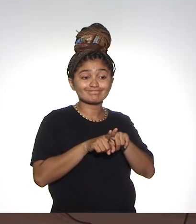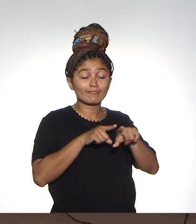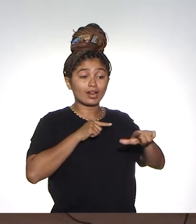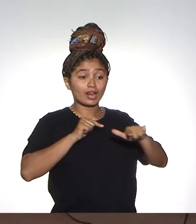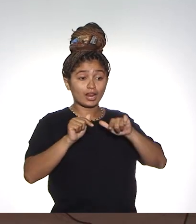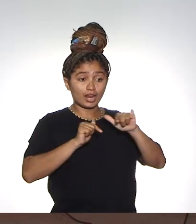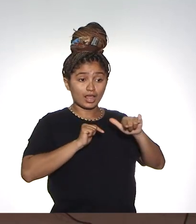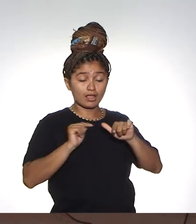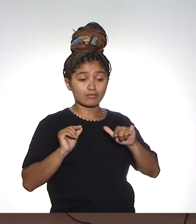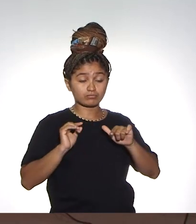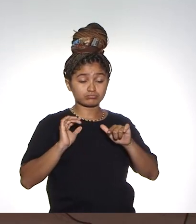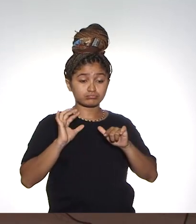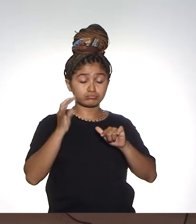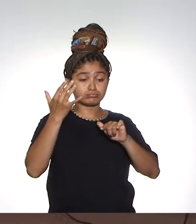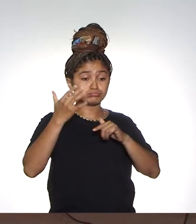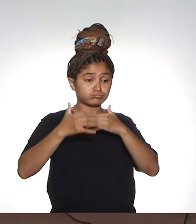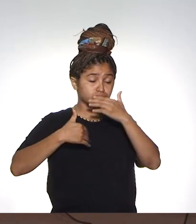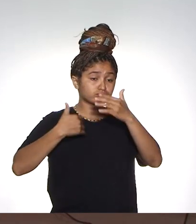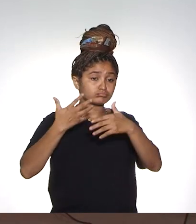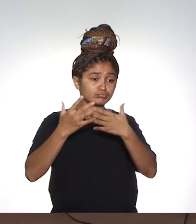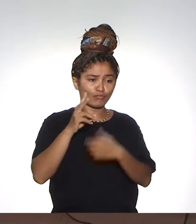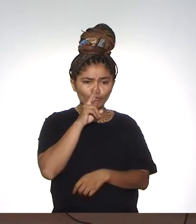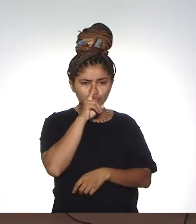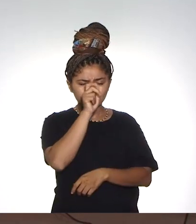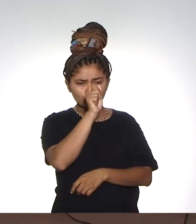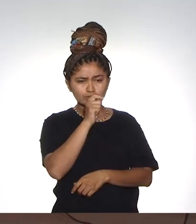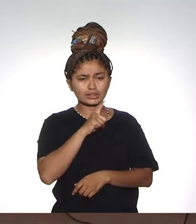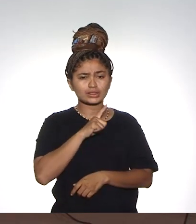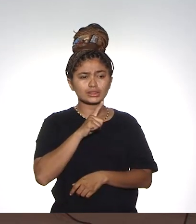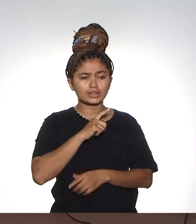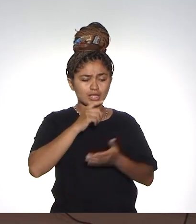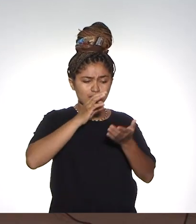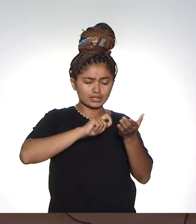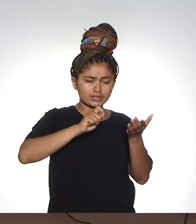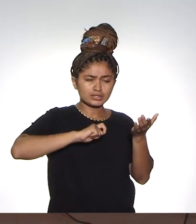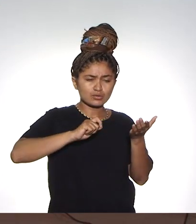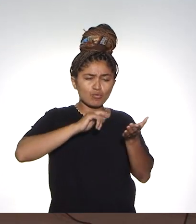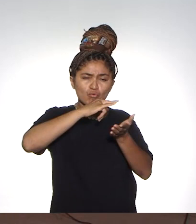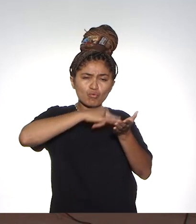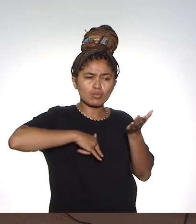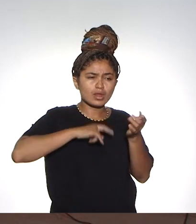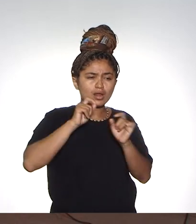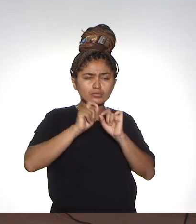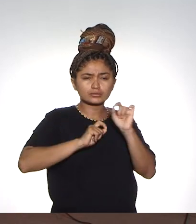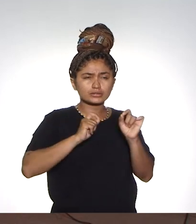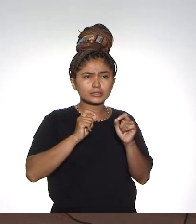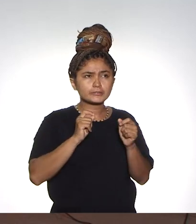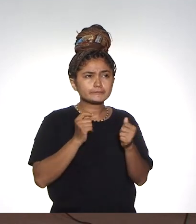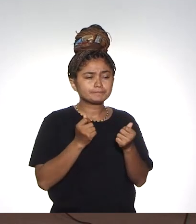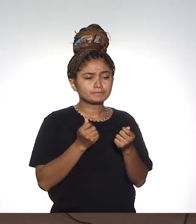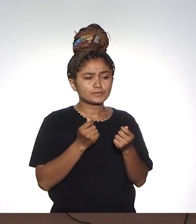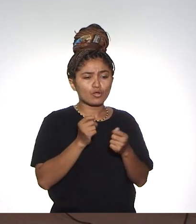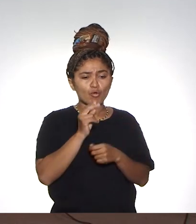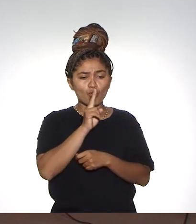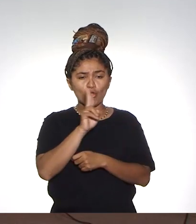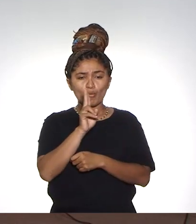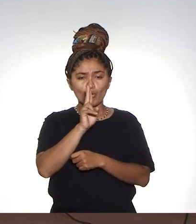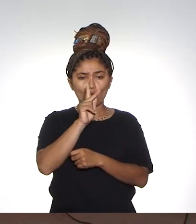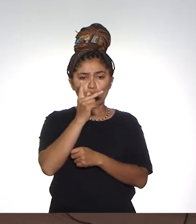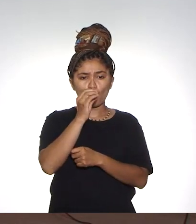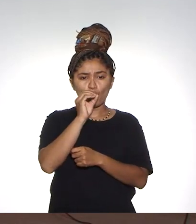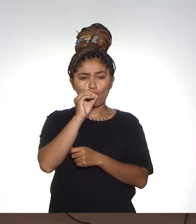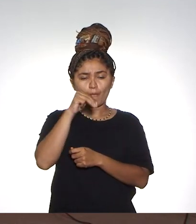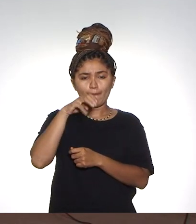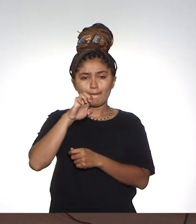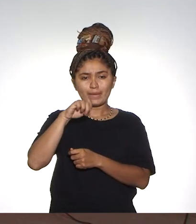trabalhando em ações muito fortes. Em breve, nós estaremos assinando um contrato que é o chamado Homem do Campo,